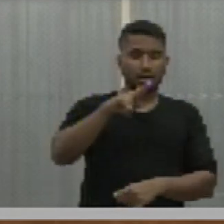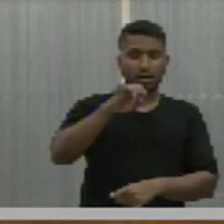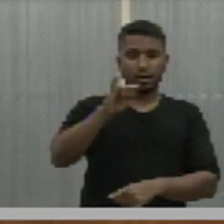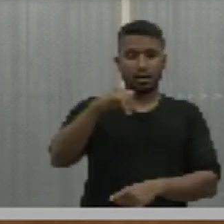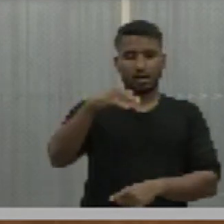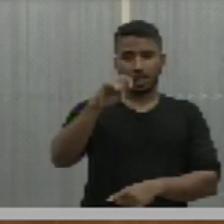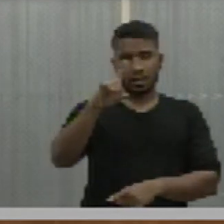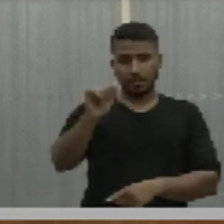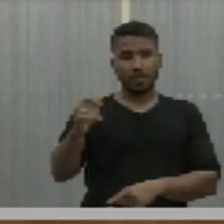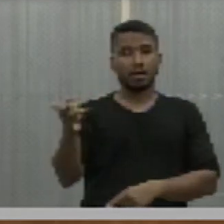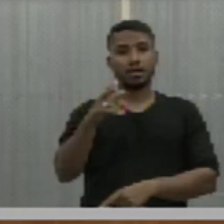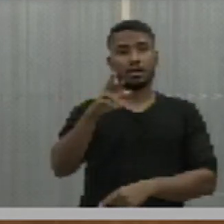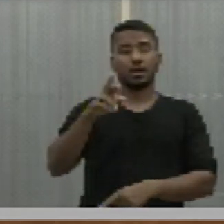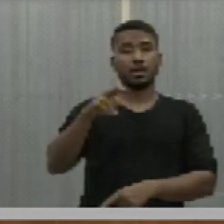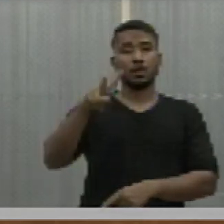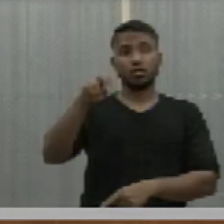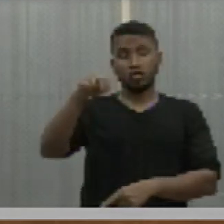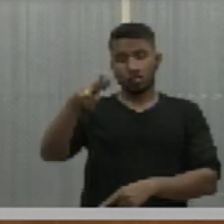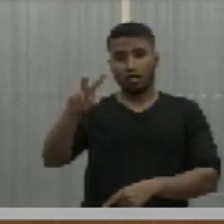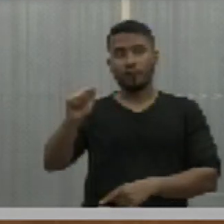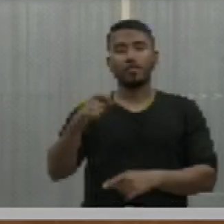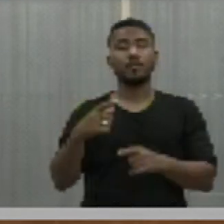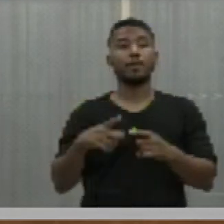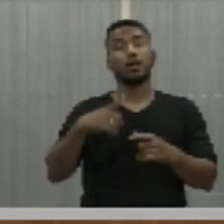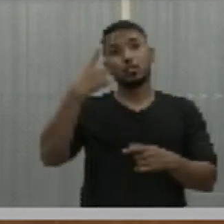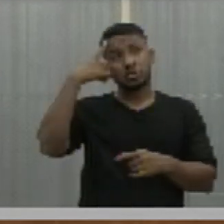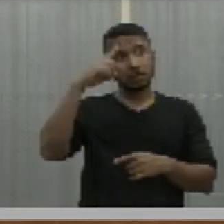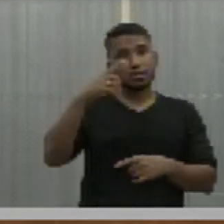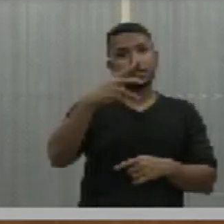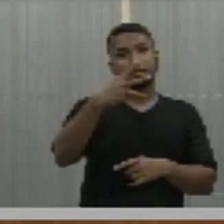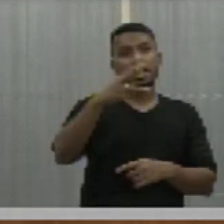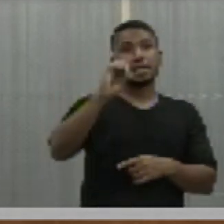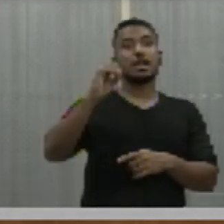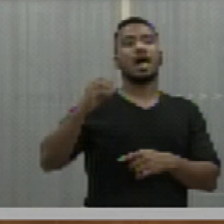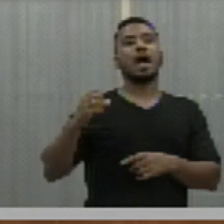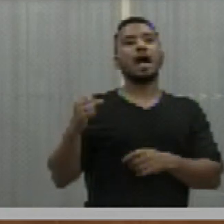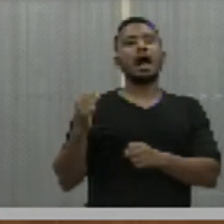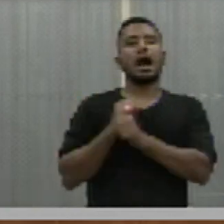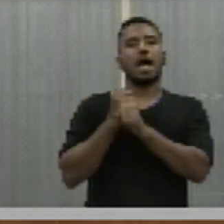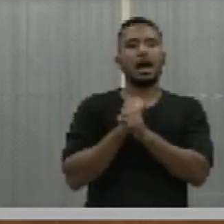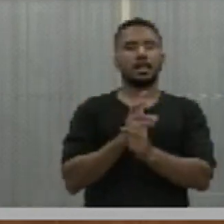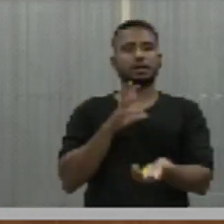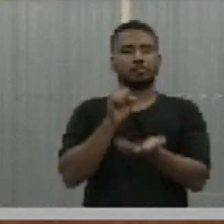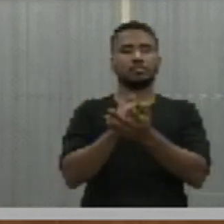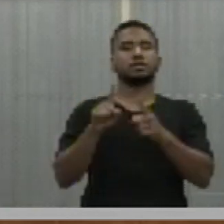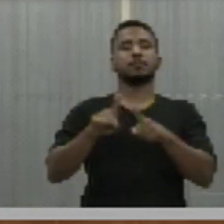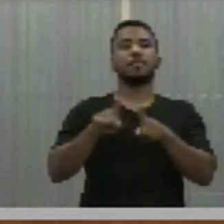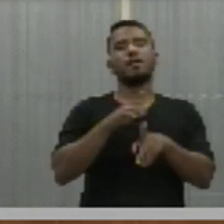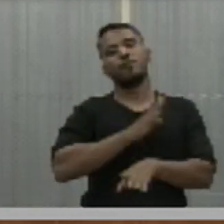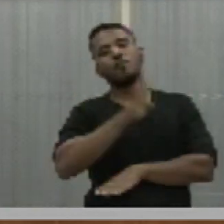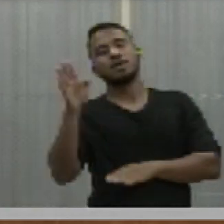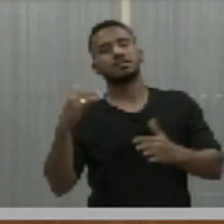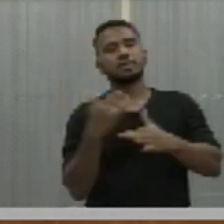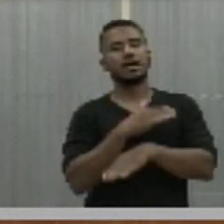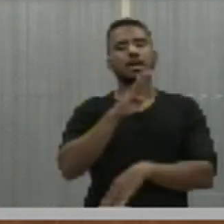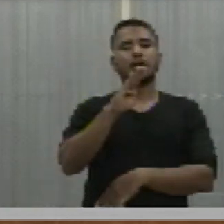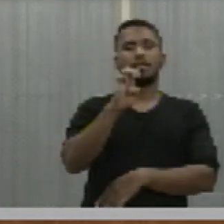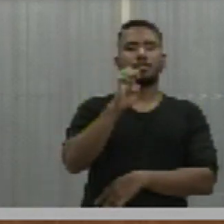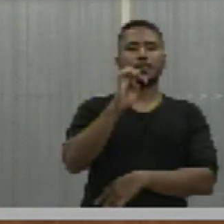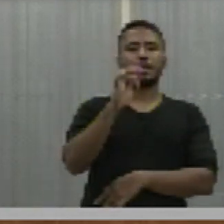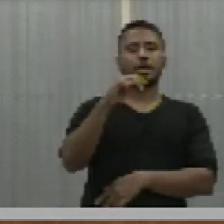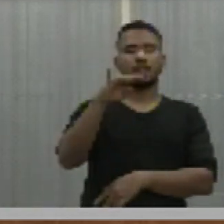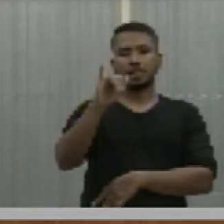alusivas, pela passagem dos seus 31 anos de emancipação política. Por fim, afirmou que esteve na cidade de Betânia do Piauí,